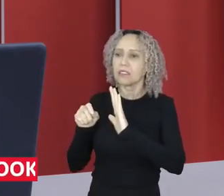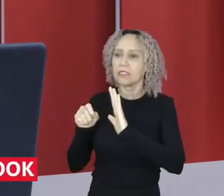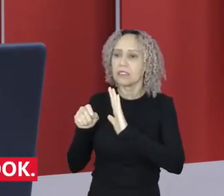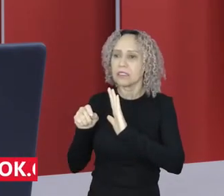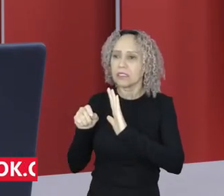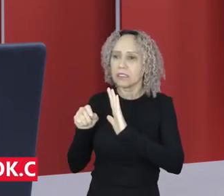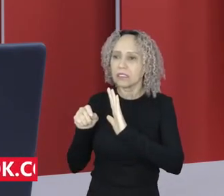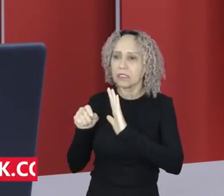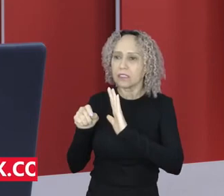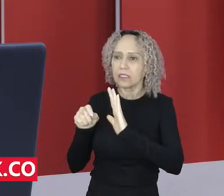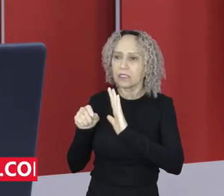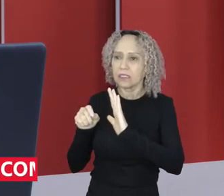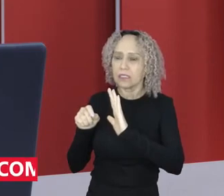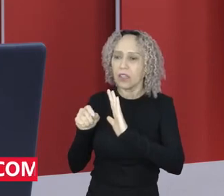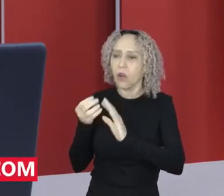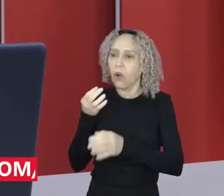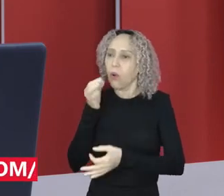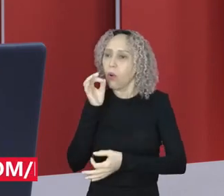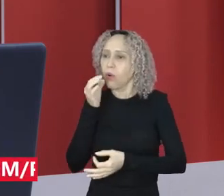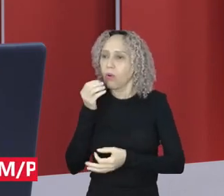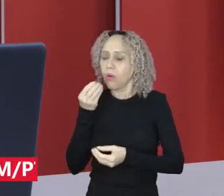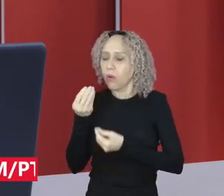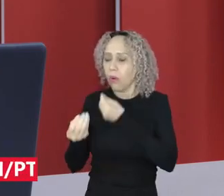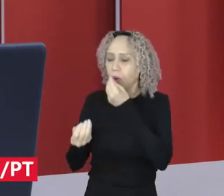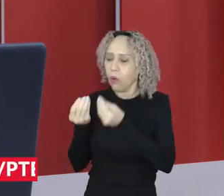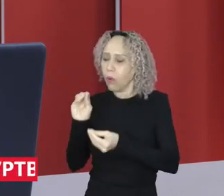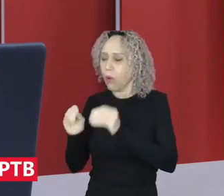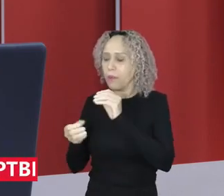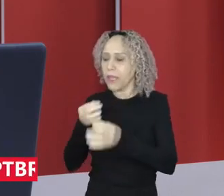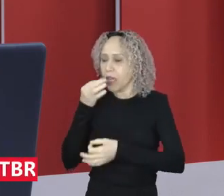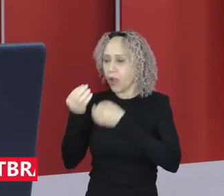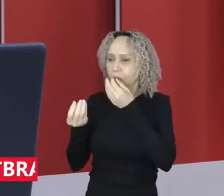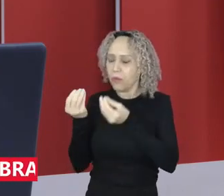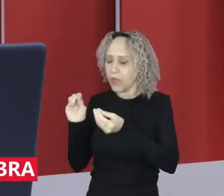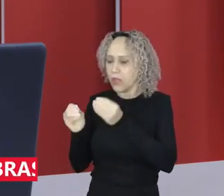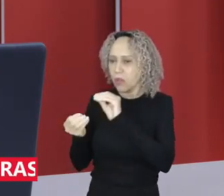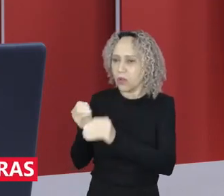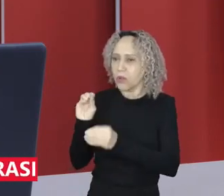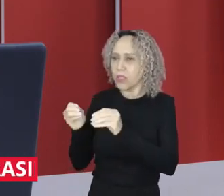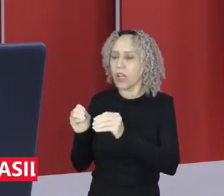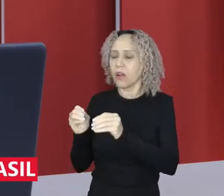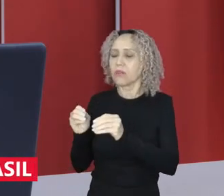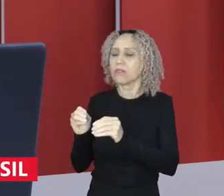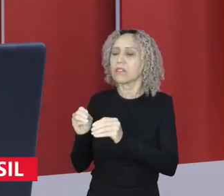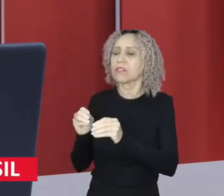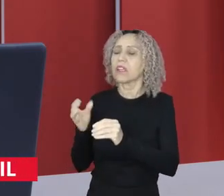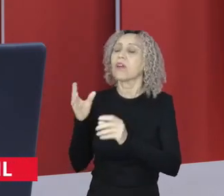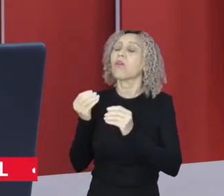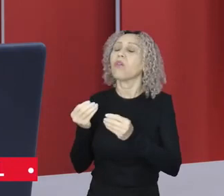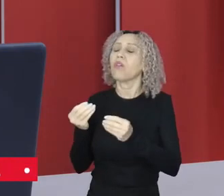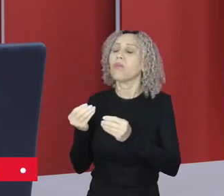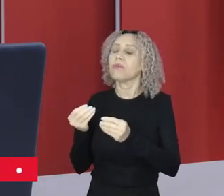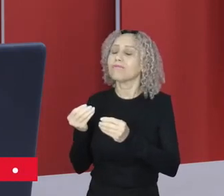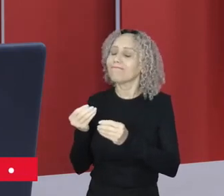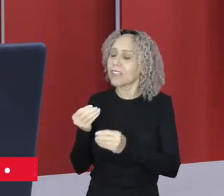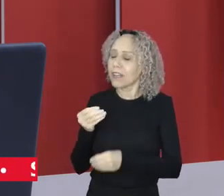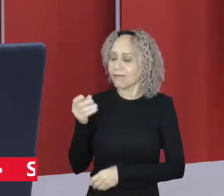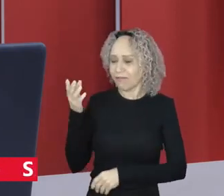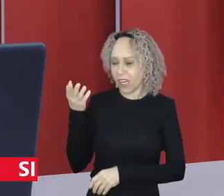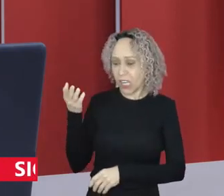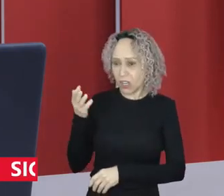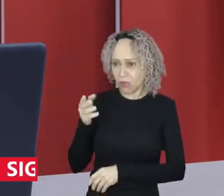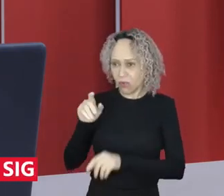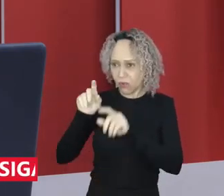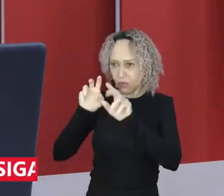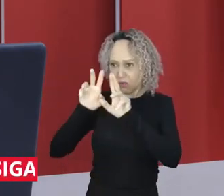Então, eles estão deixando lá a opinião. Tem espaço também para você deixar a sua opinião por escrito. Então, tem muitos registros lá.